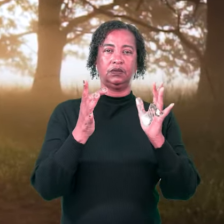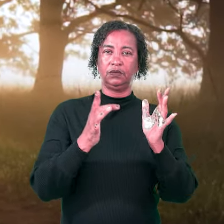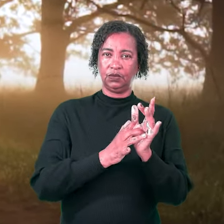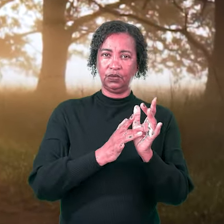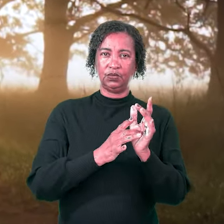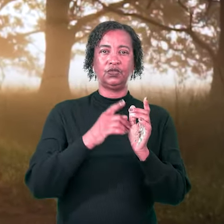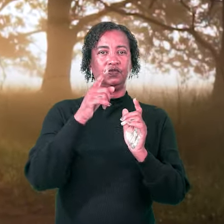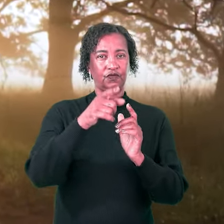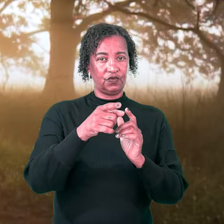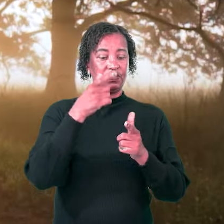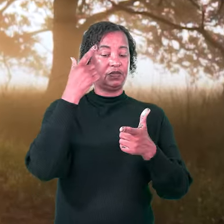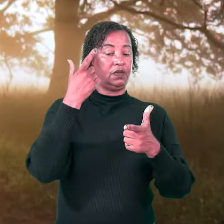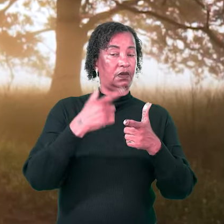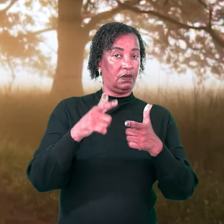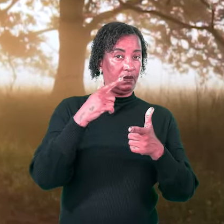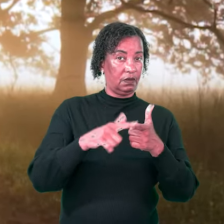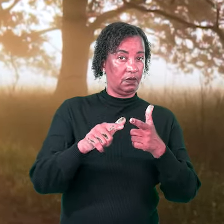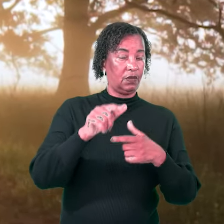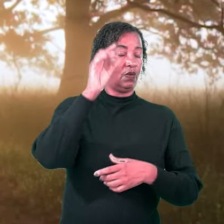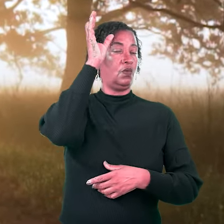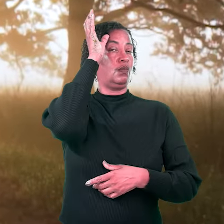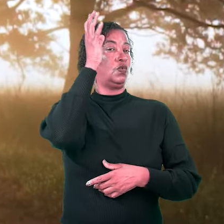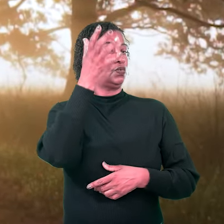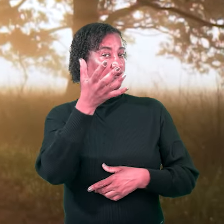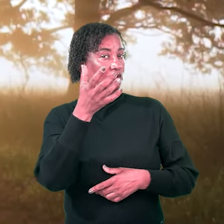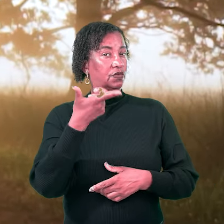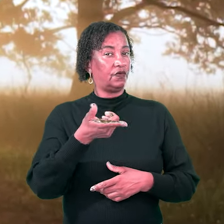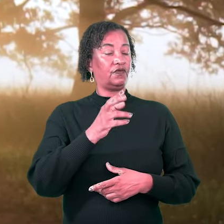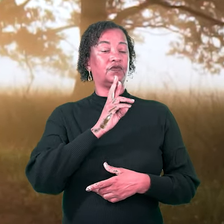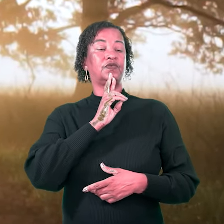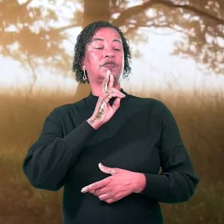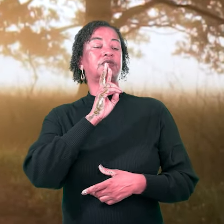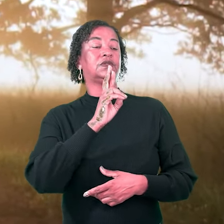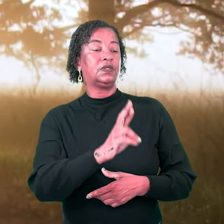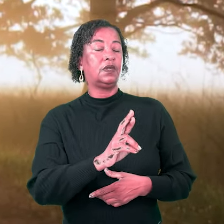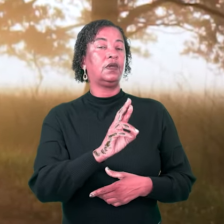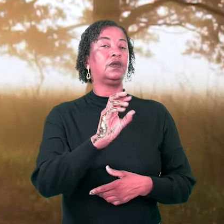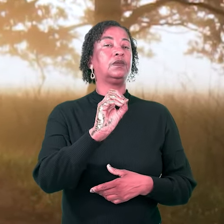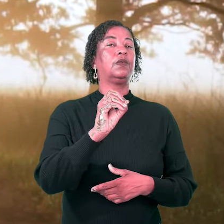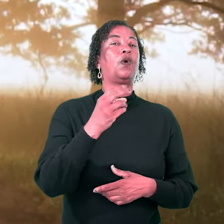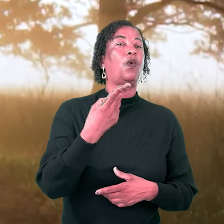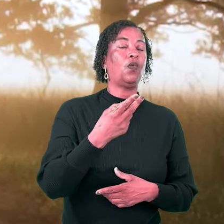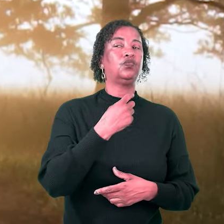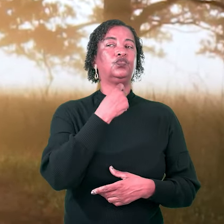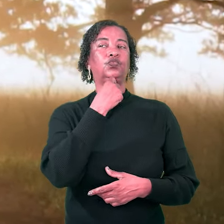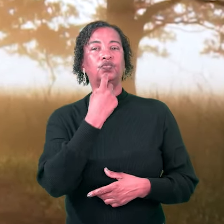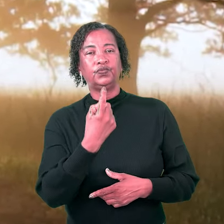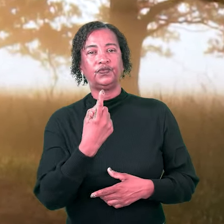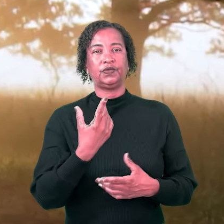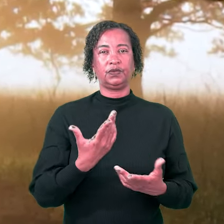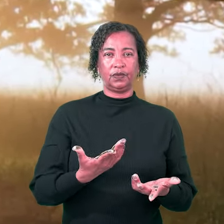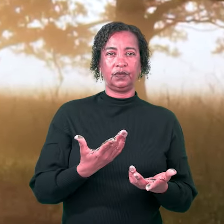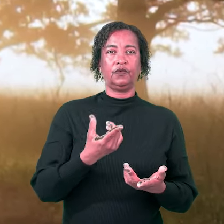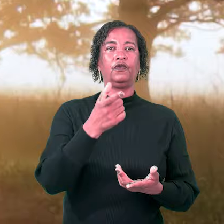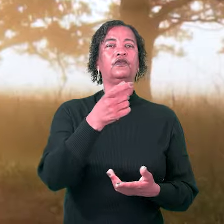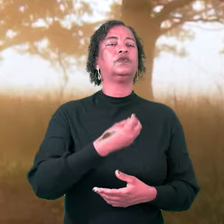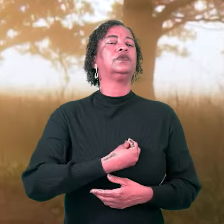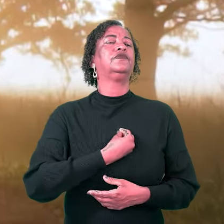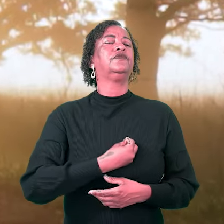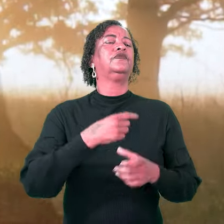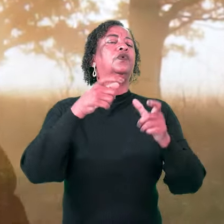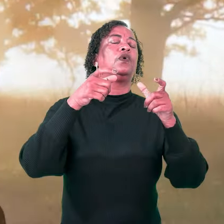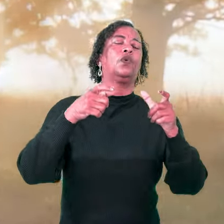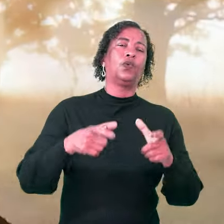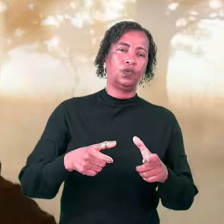Você é parte do problema ou da solução, hein? Você é parte da resposta ou mais uma dúvida? Onde está você?